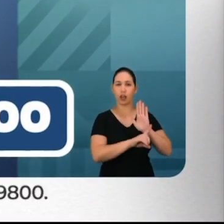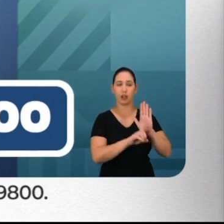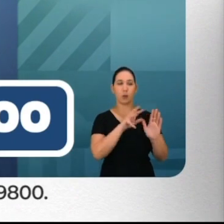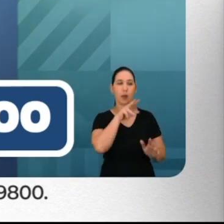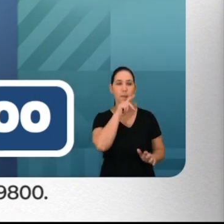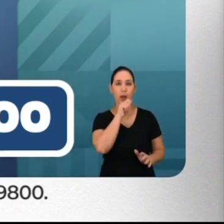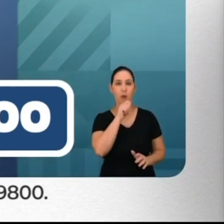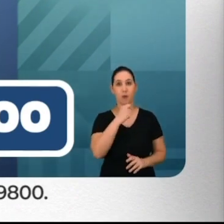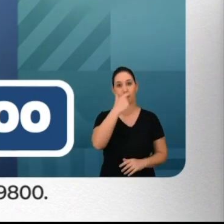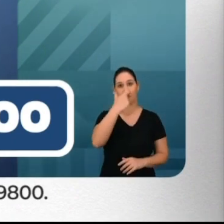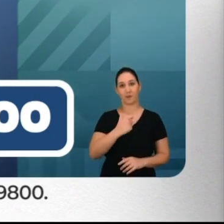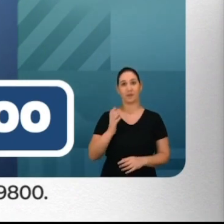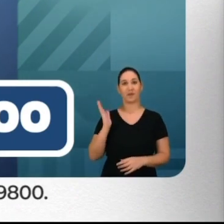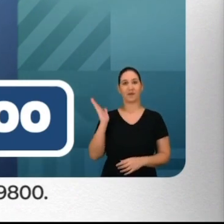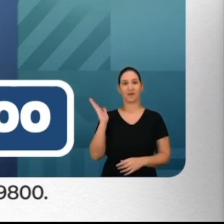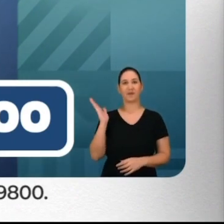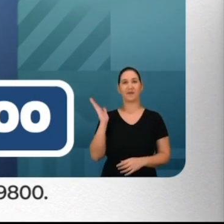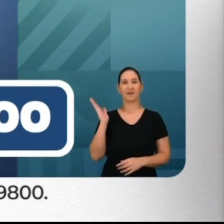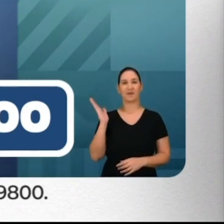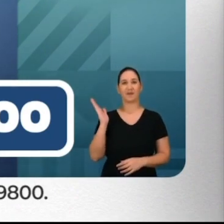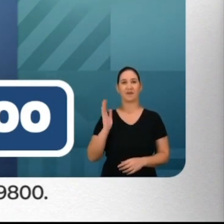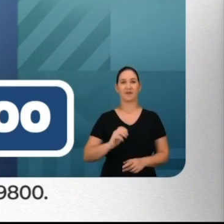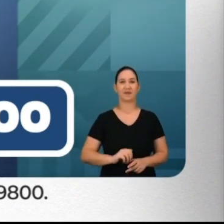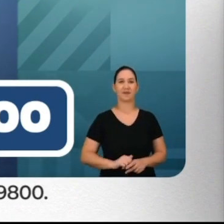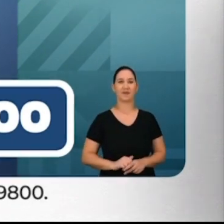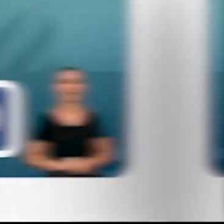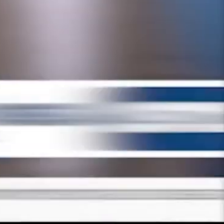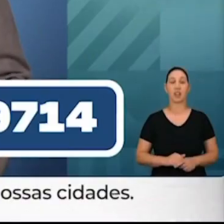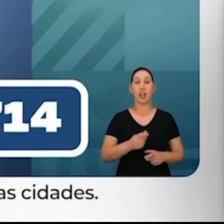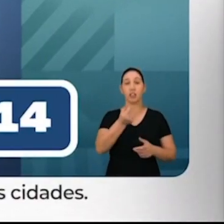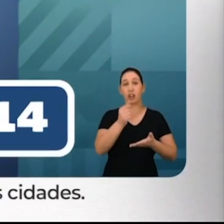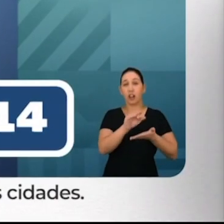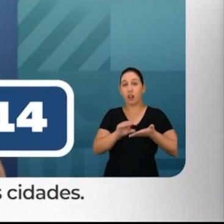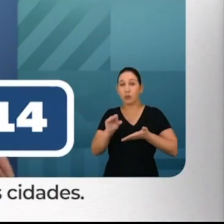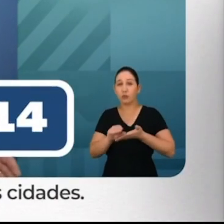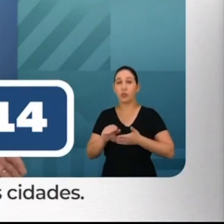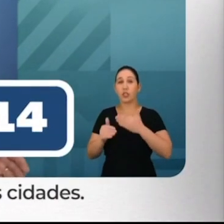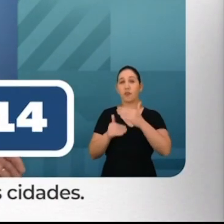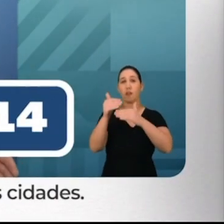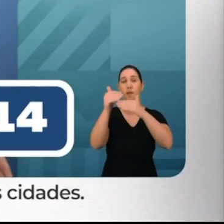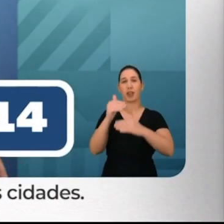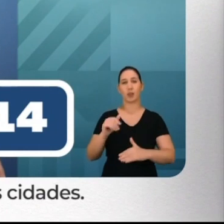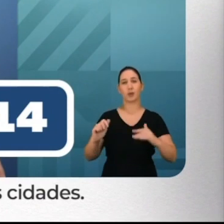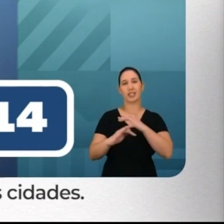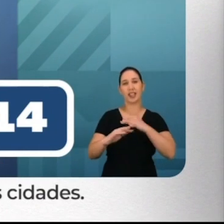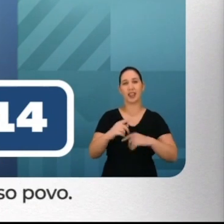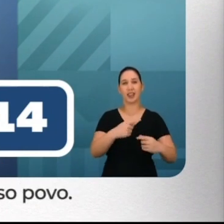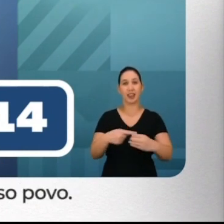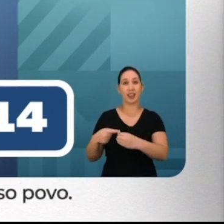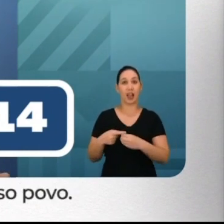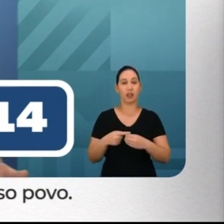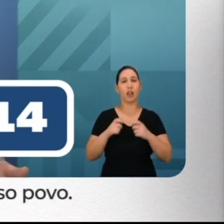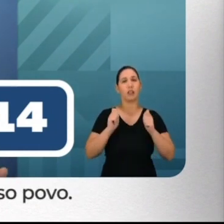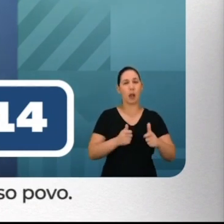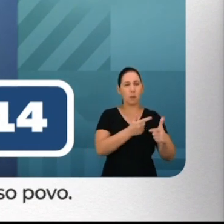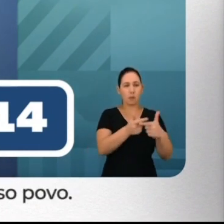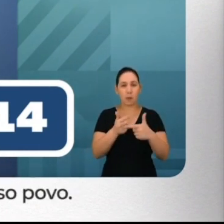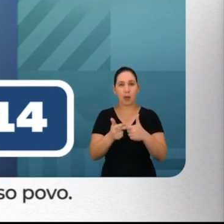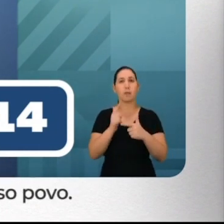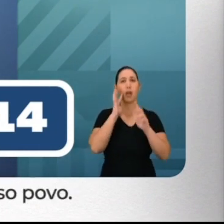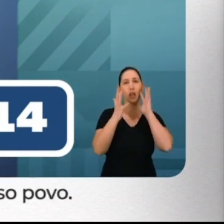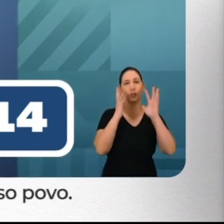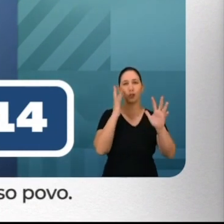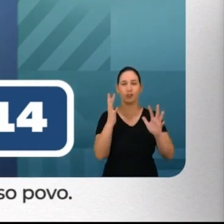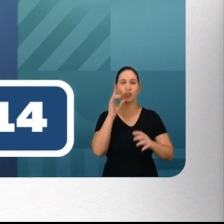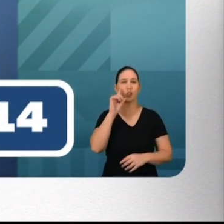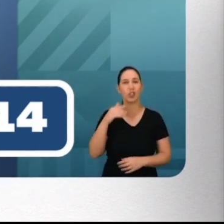animais. Sou Murilo Félix, deputado estadual, 1800. Recursos de desenvolvimento para as nossas cidades. Resolver os problemas do dia a